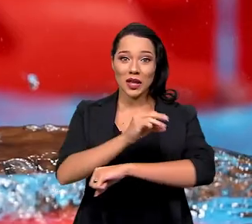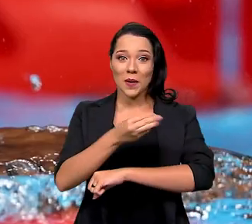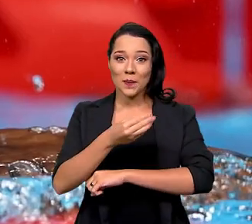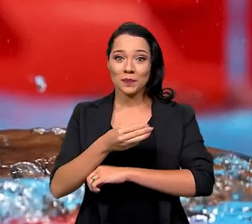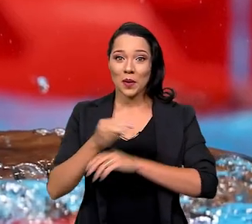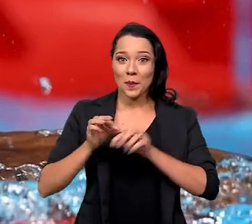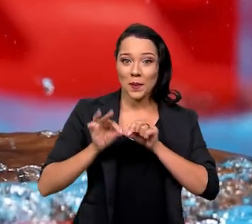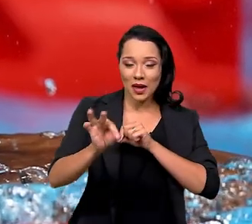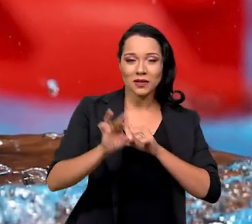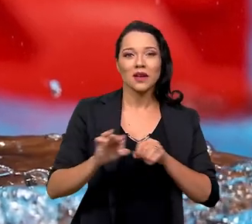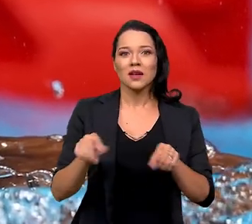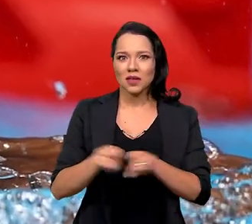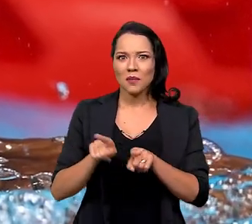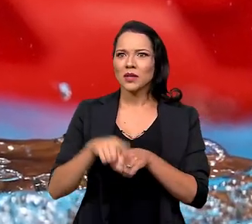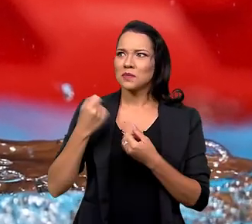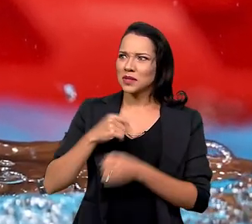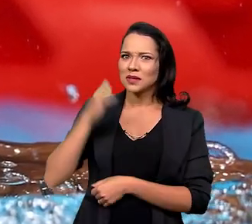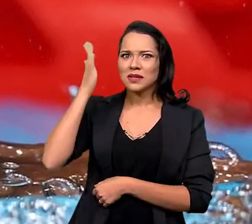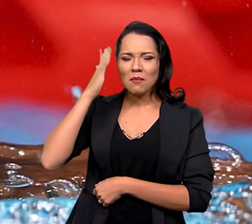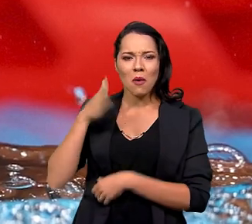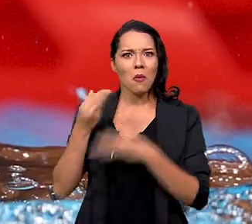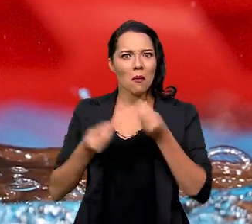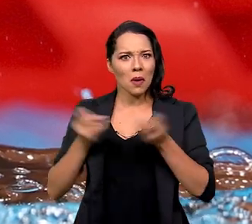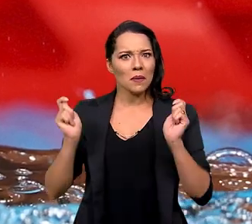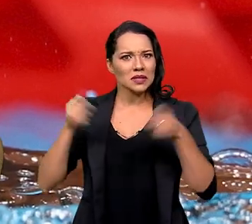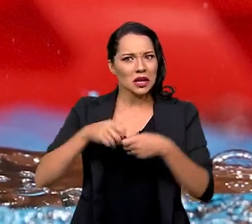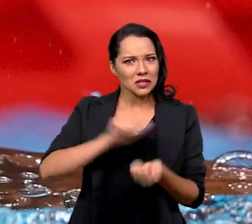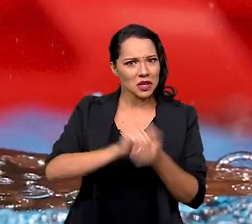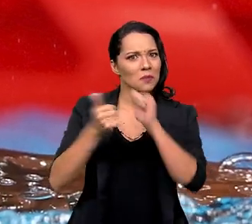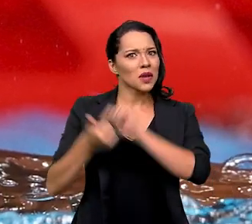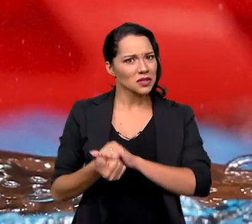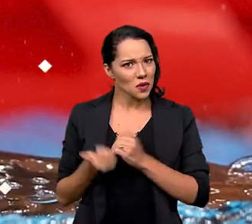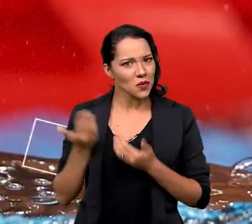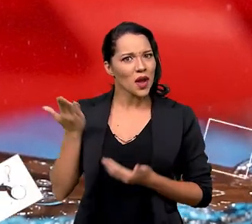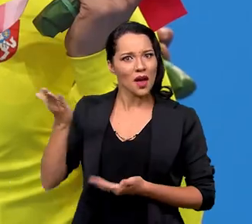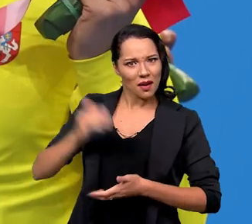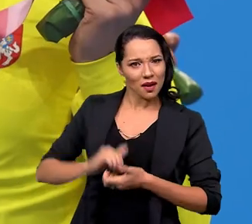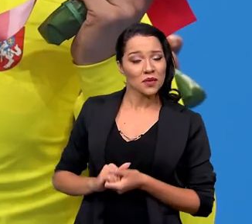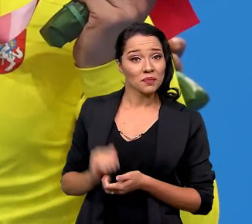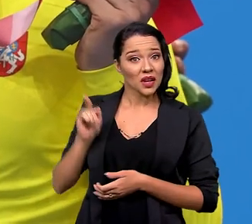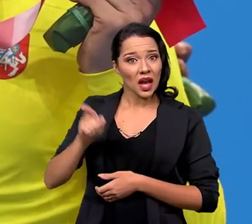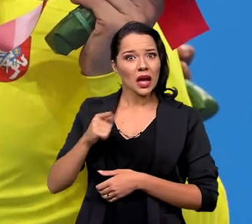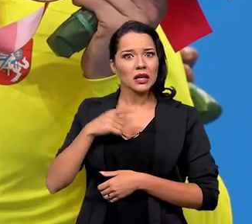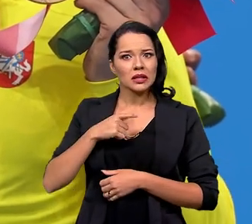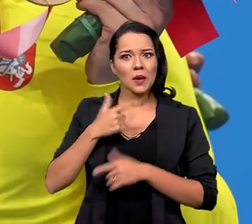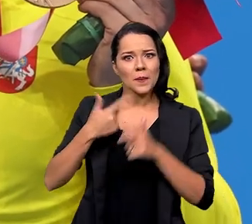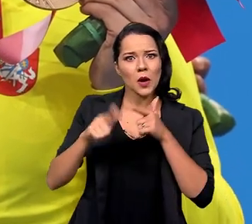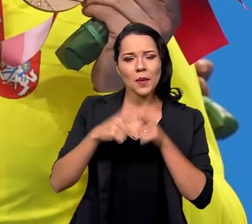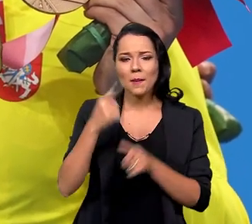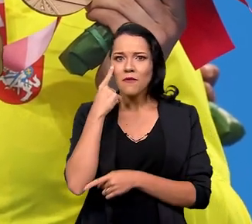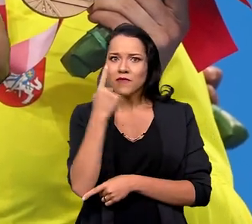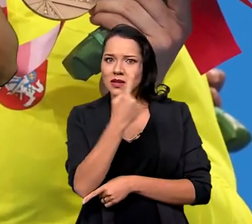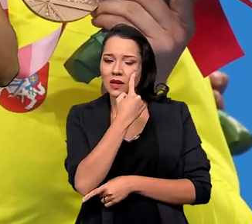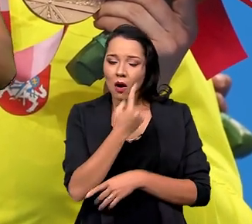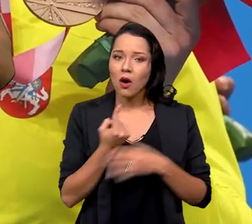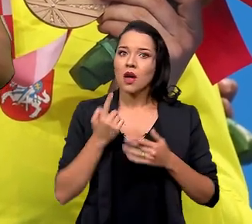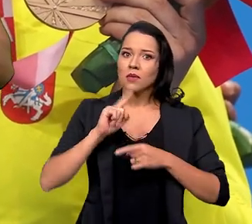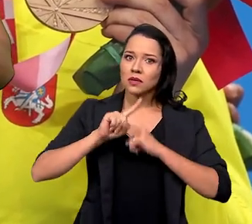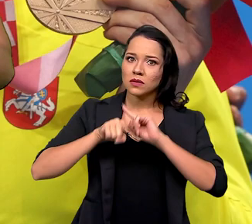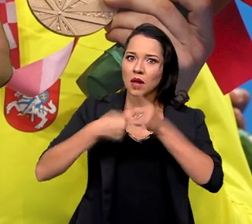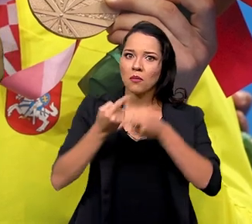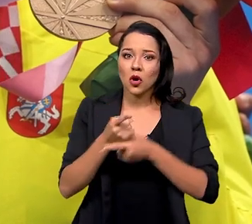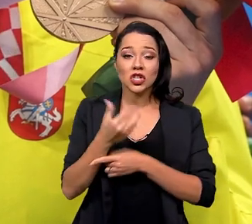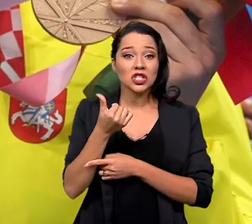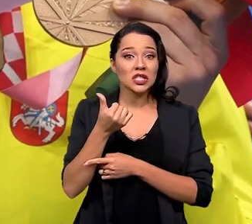metros. Inclusive, a gente tem que reconhecer a capacidade de adaptação do Wendel, viu? Ele tem glaucoma congênito e, mesmo